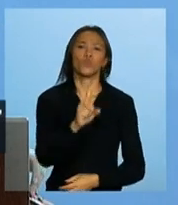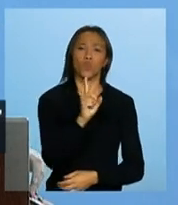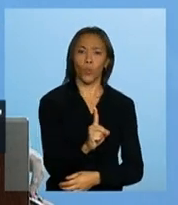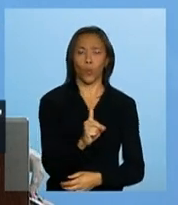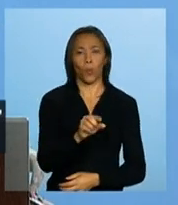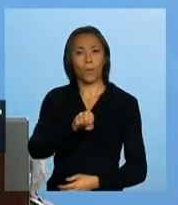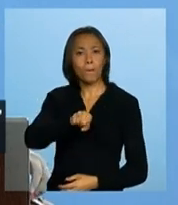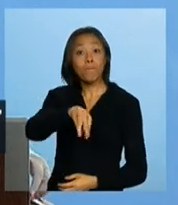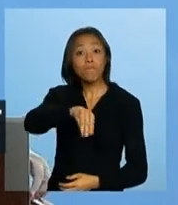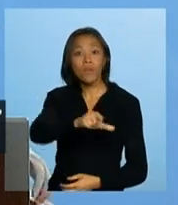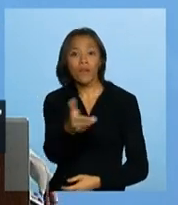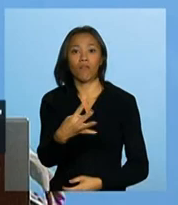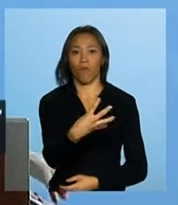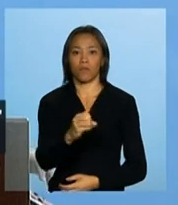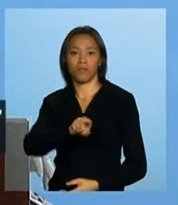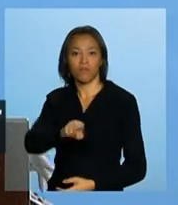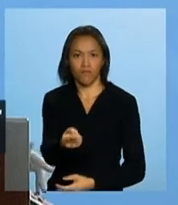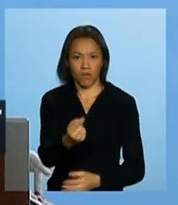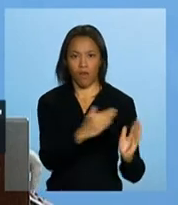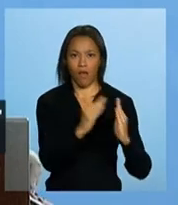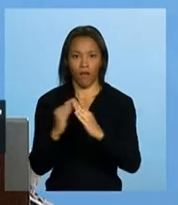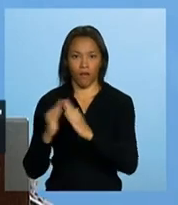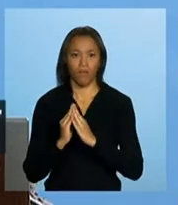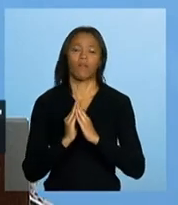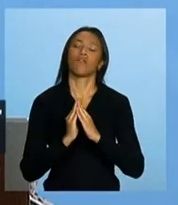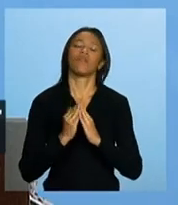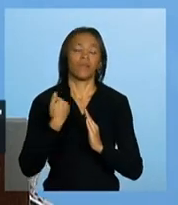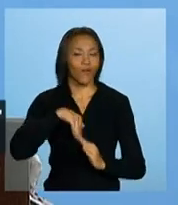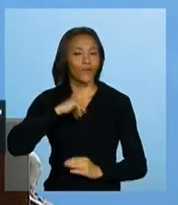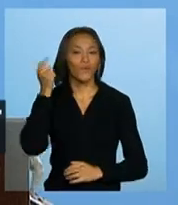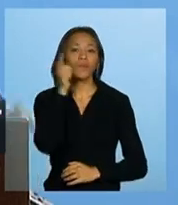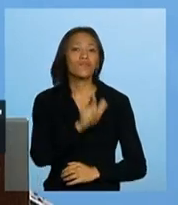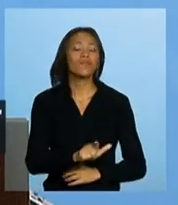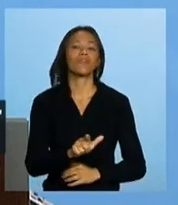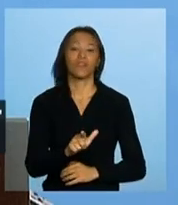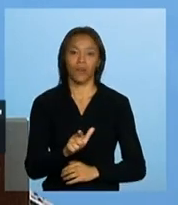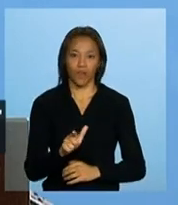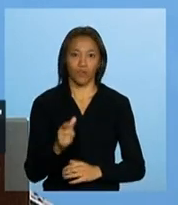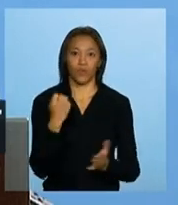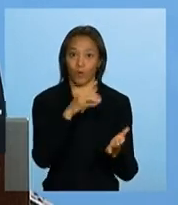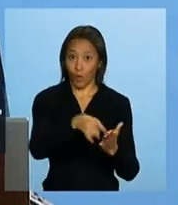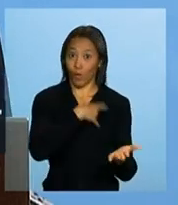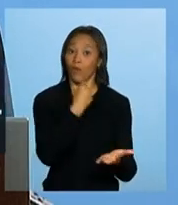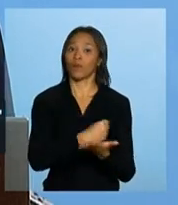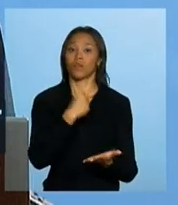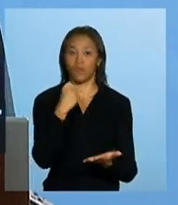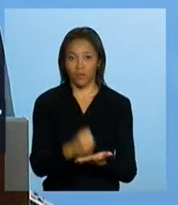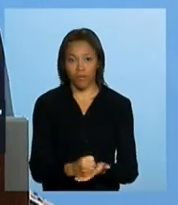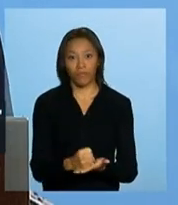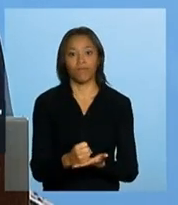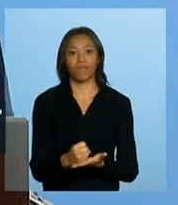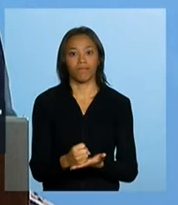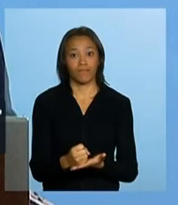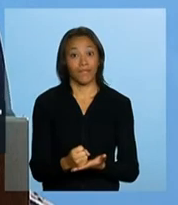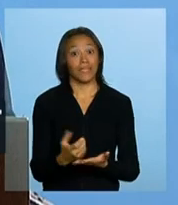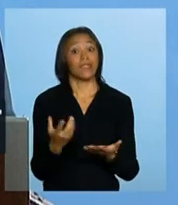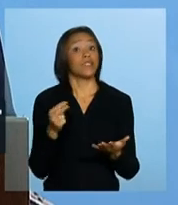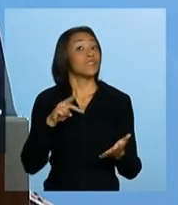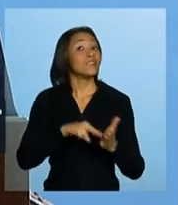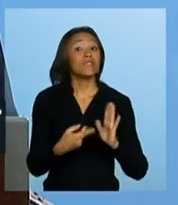quatrocentas mil moradias, nós consigamos contratar. Isso